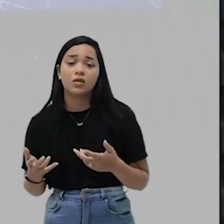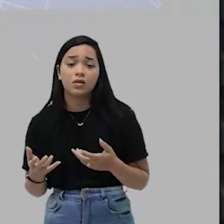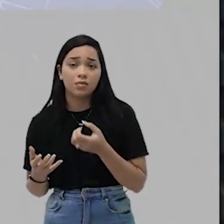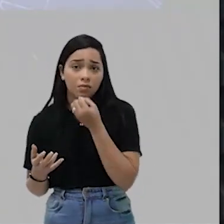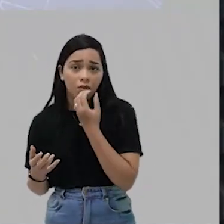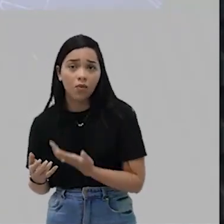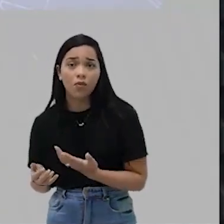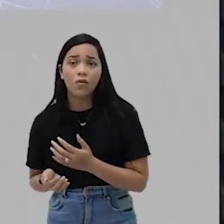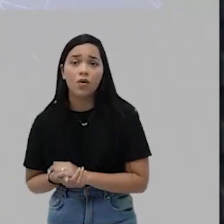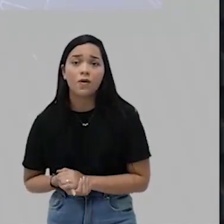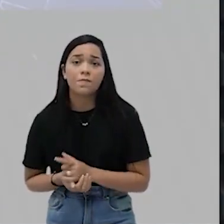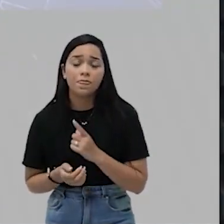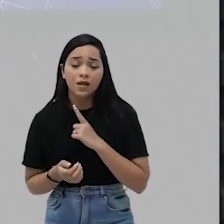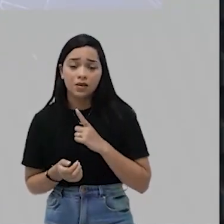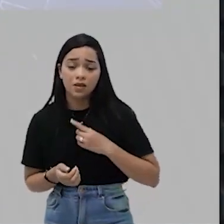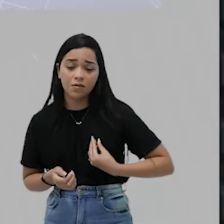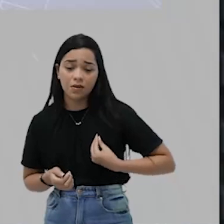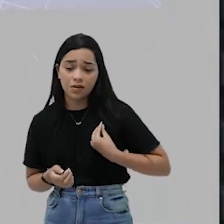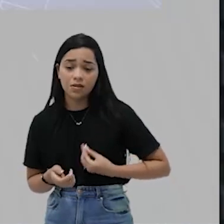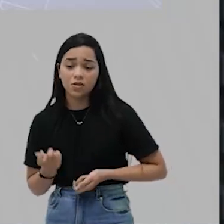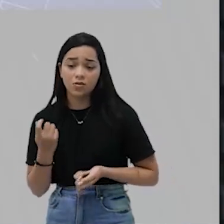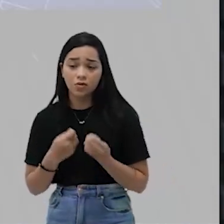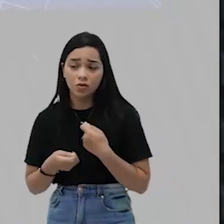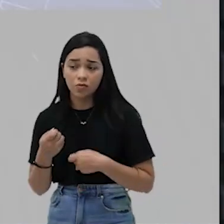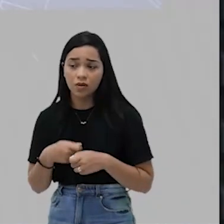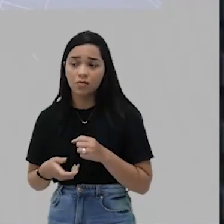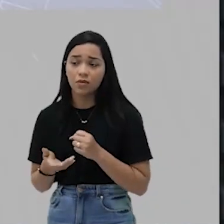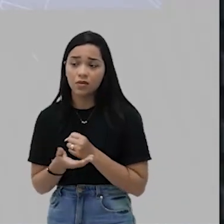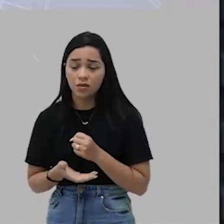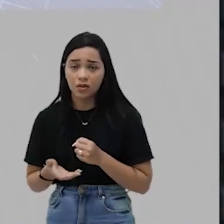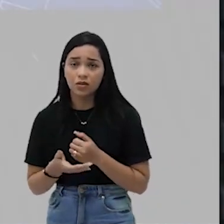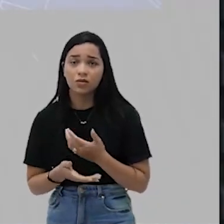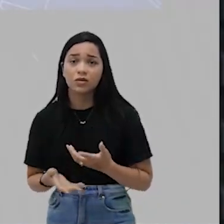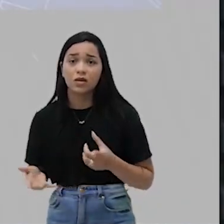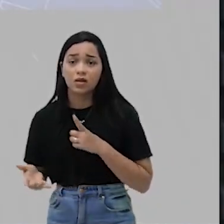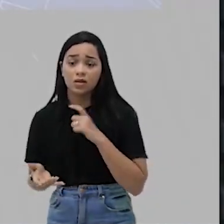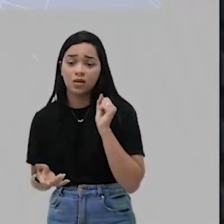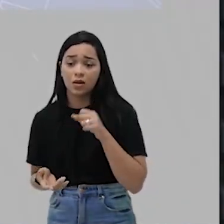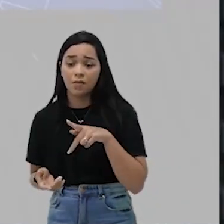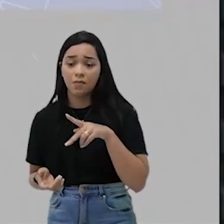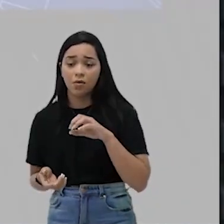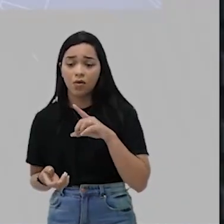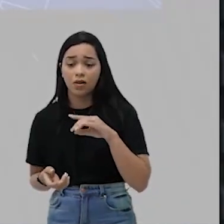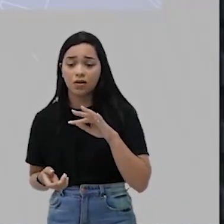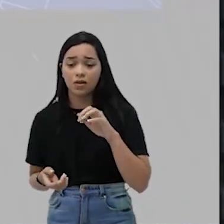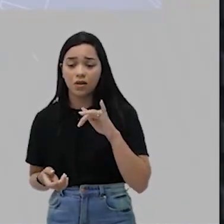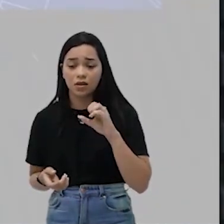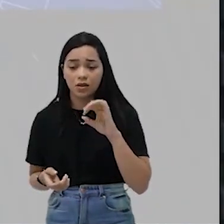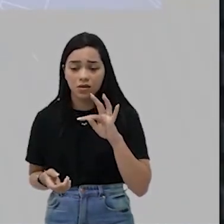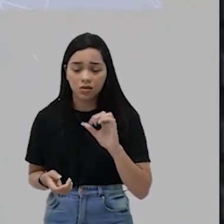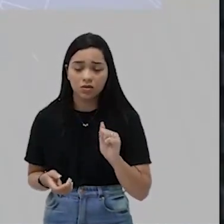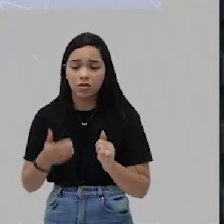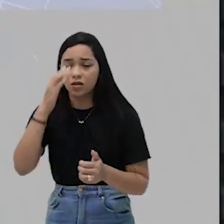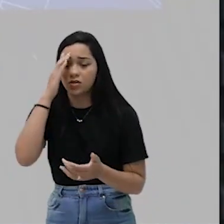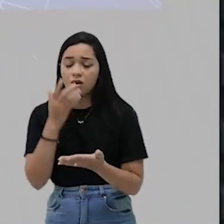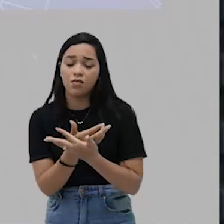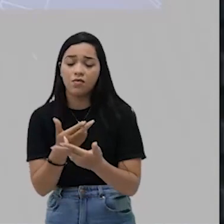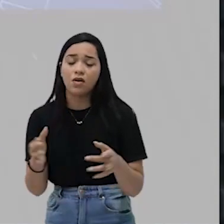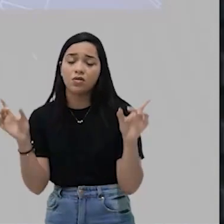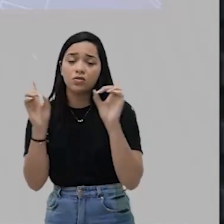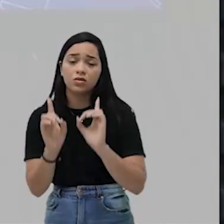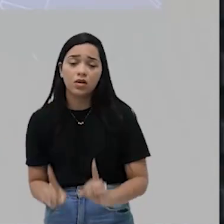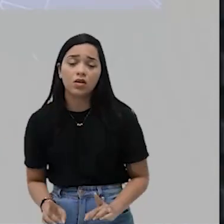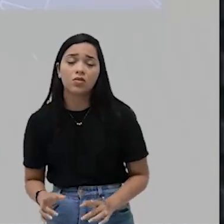têm a presença de uma economia basicamente de subsistência, são politeístas, acreditavam em vários deuses.